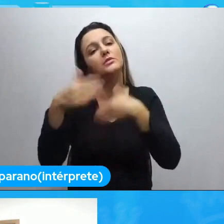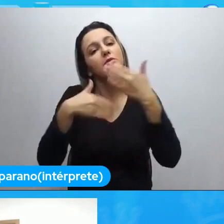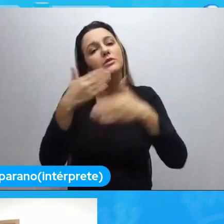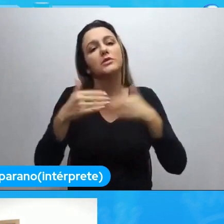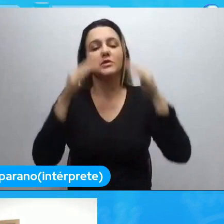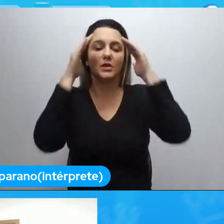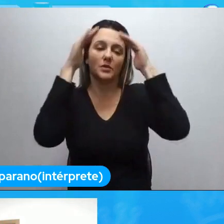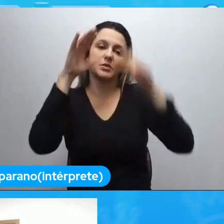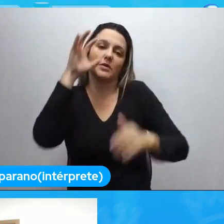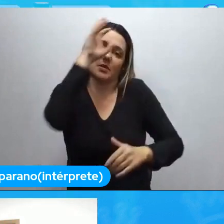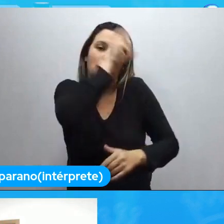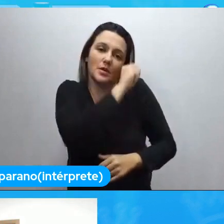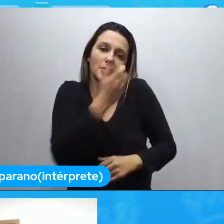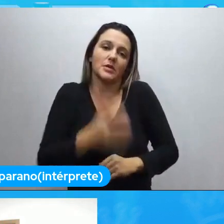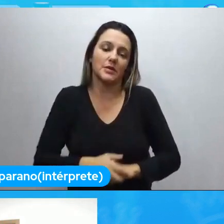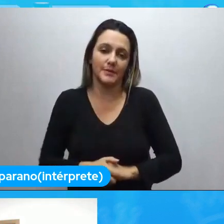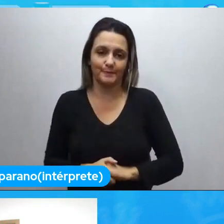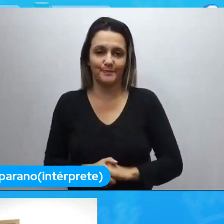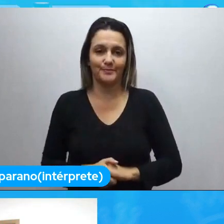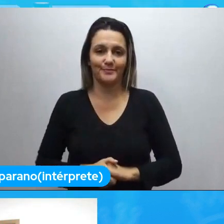aprendizado, sempre aberto para os aprendizados.